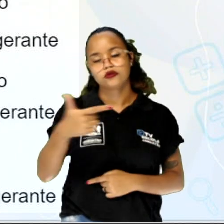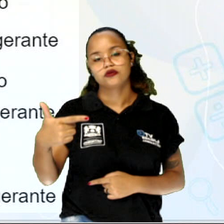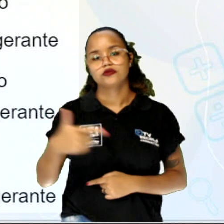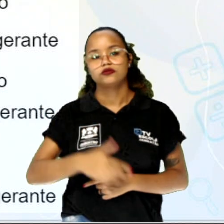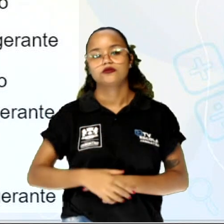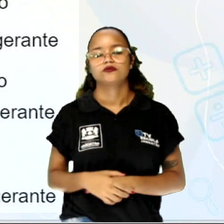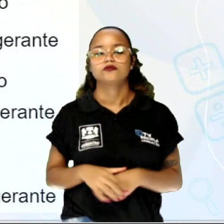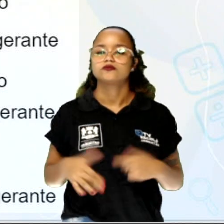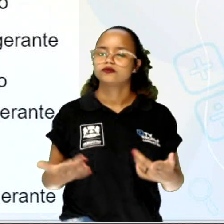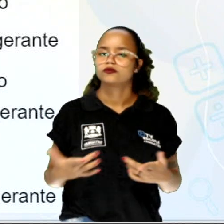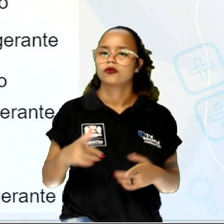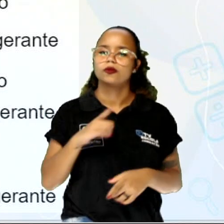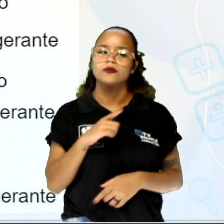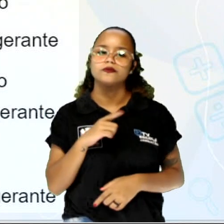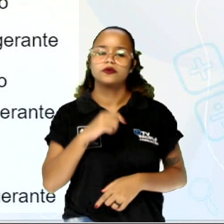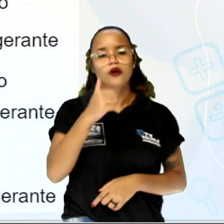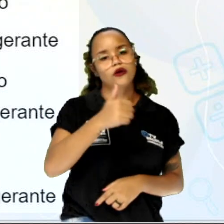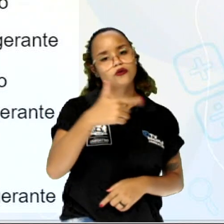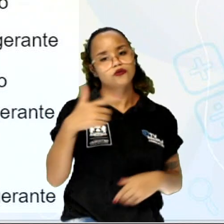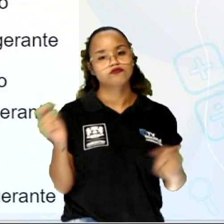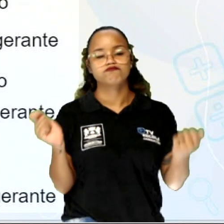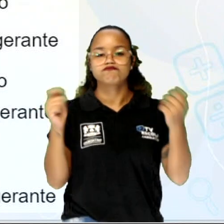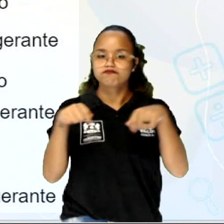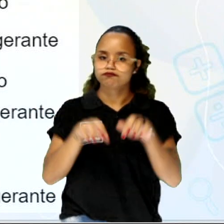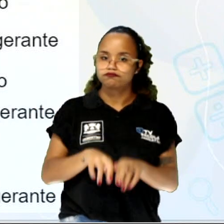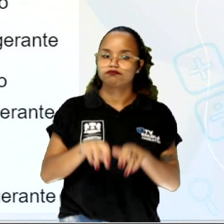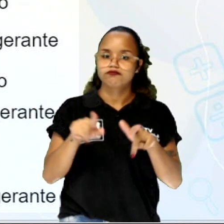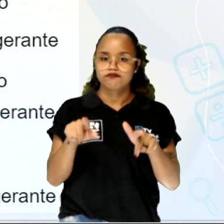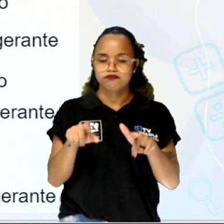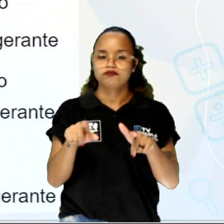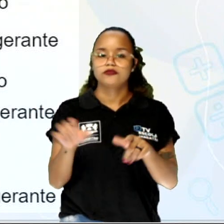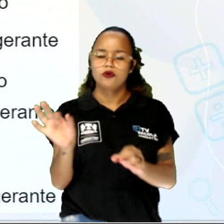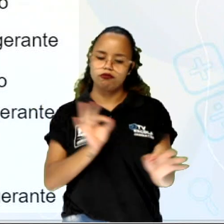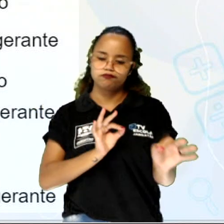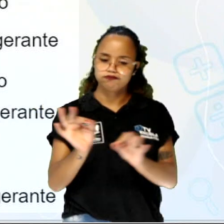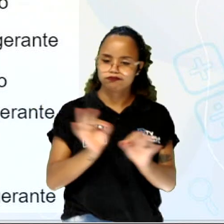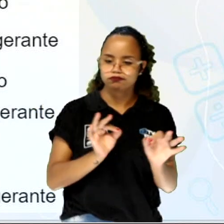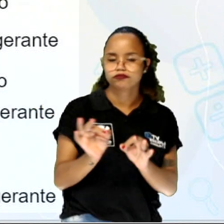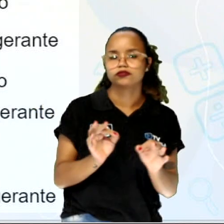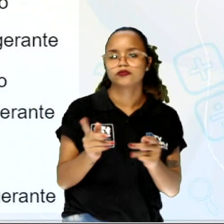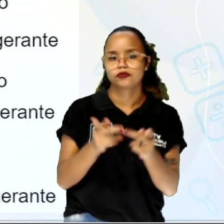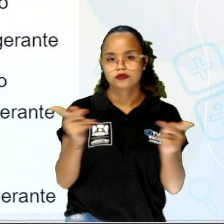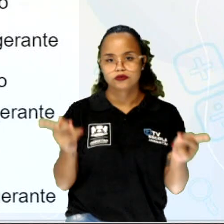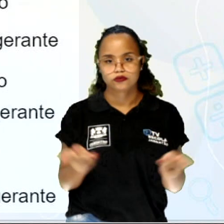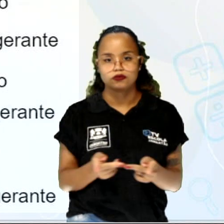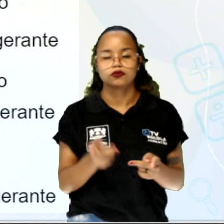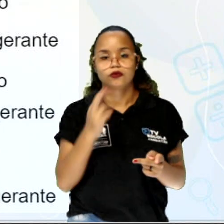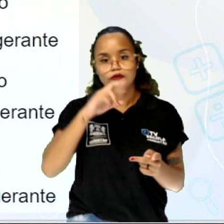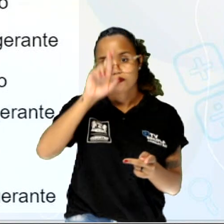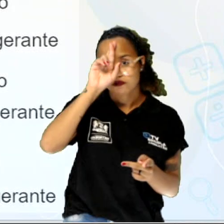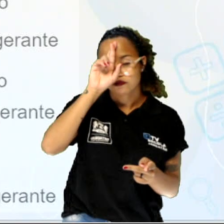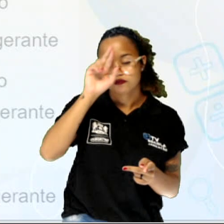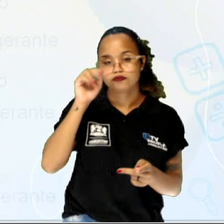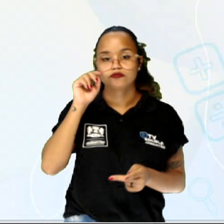nesse caso, a gente tem 12 possibilidades diferentes de organizar o prato feito do almoço.